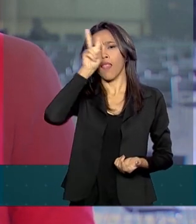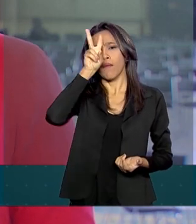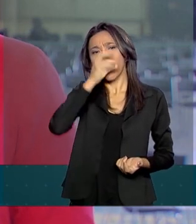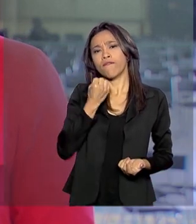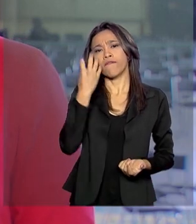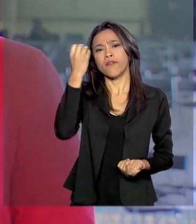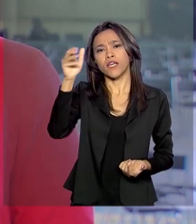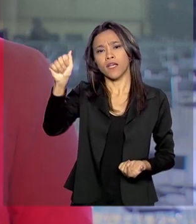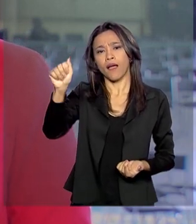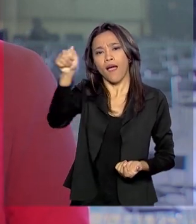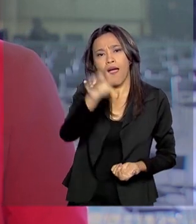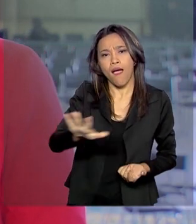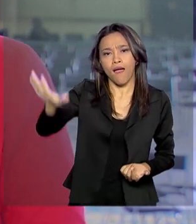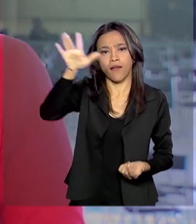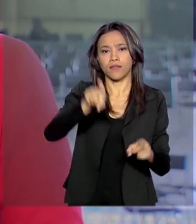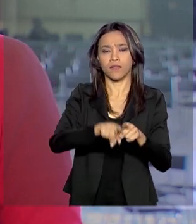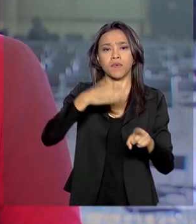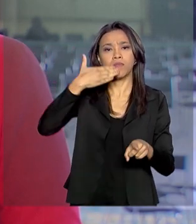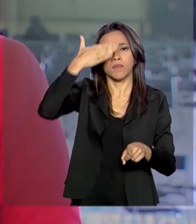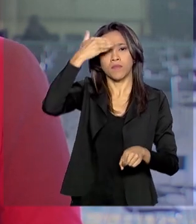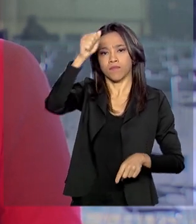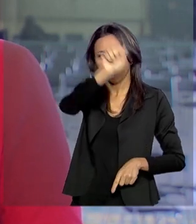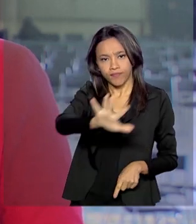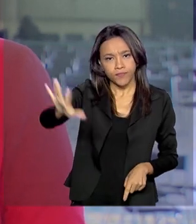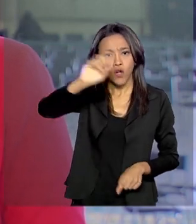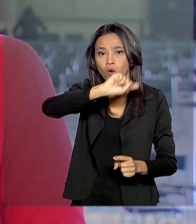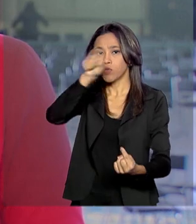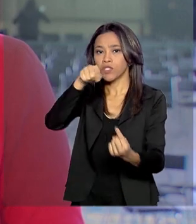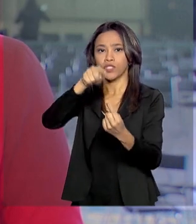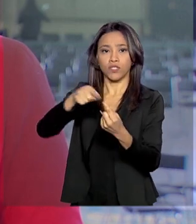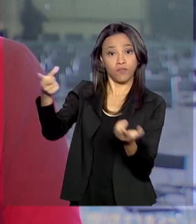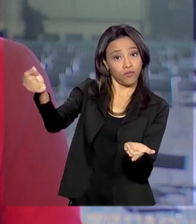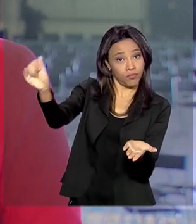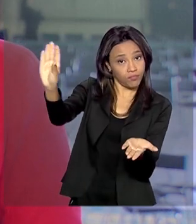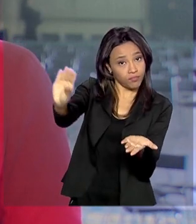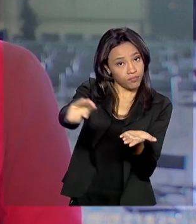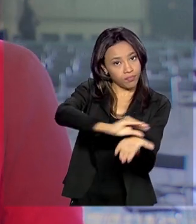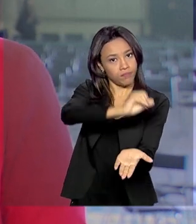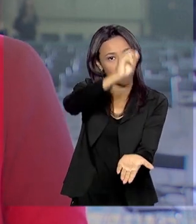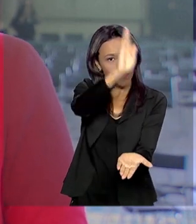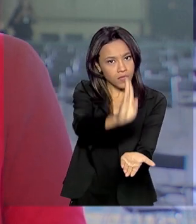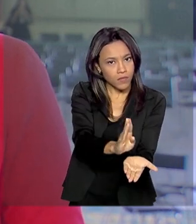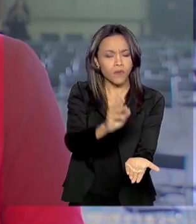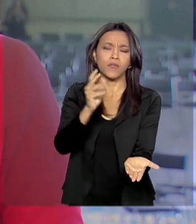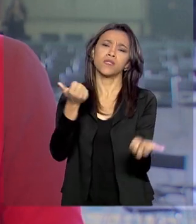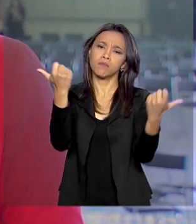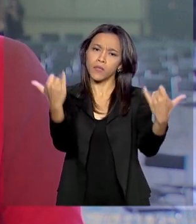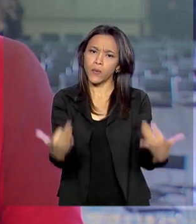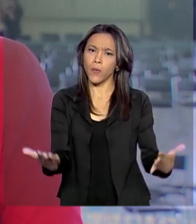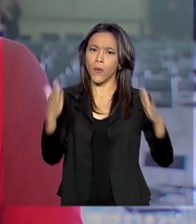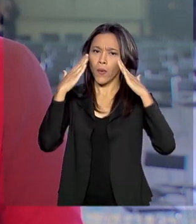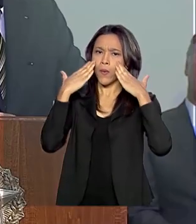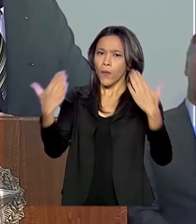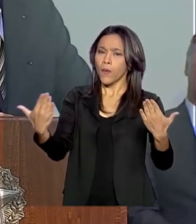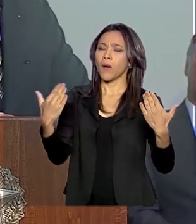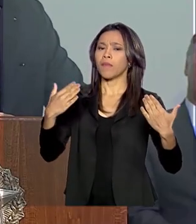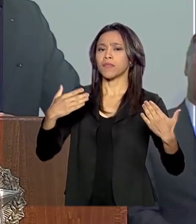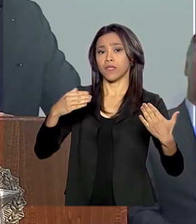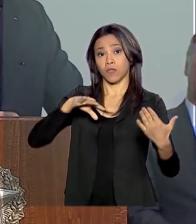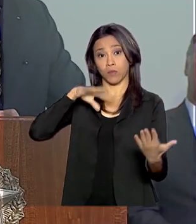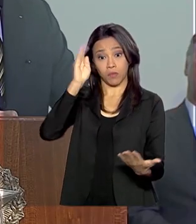e ao Oriente Médio para atrair investimentos para o país e comentou sobre a mudança na imagem do Brasil perante o mundo.